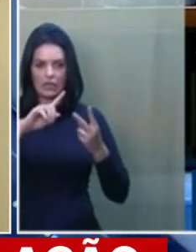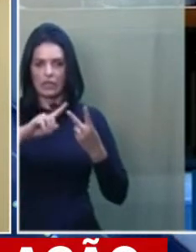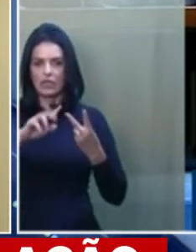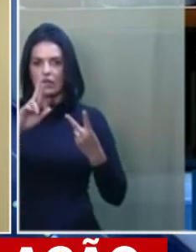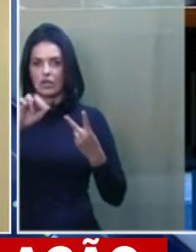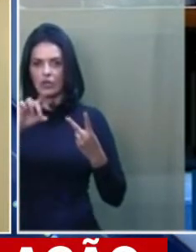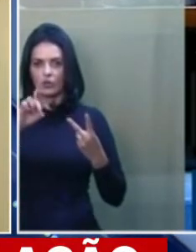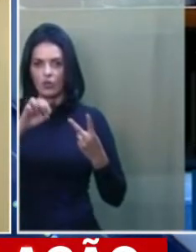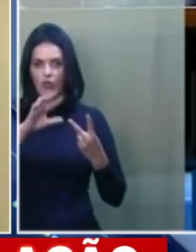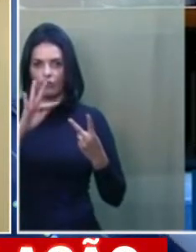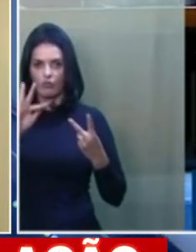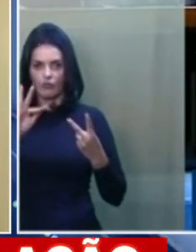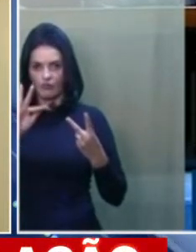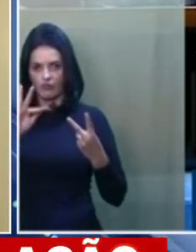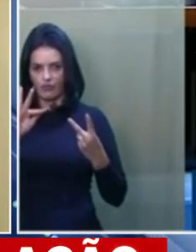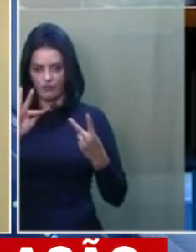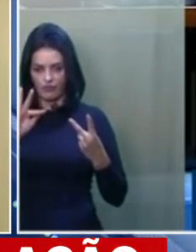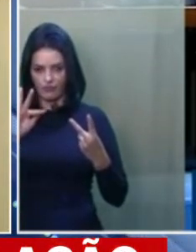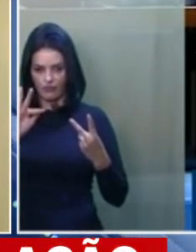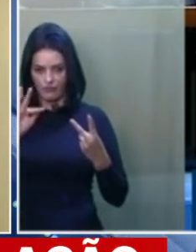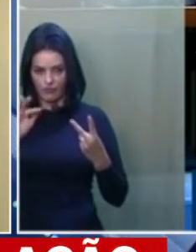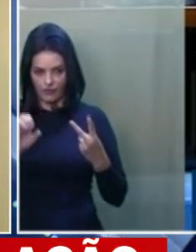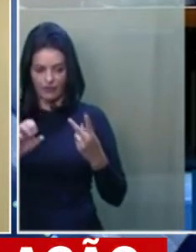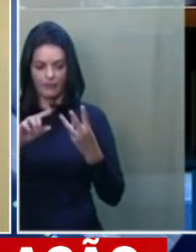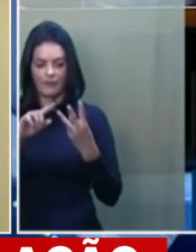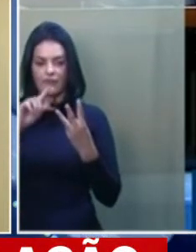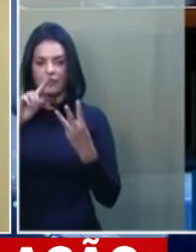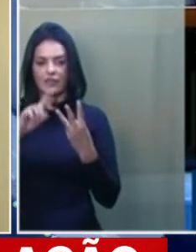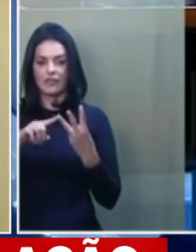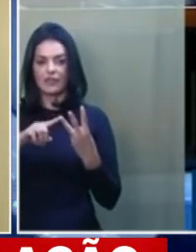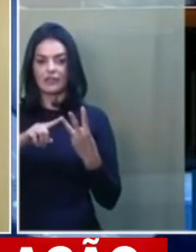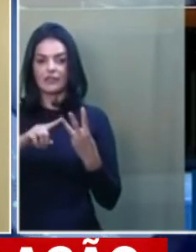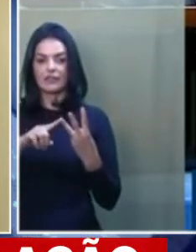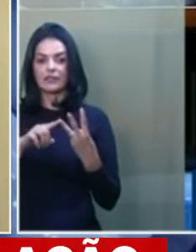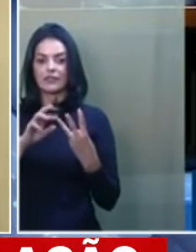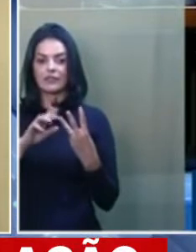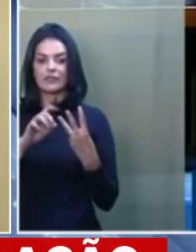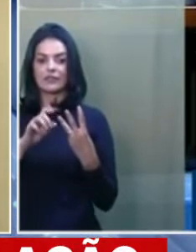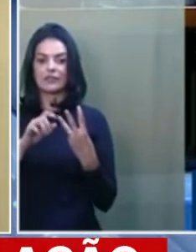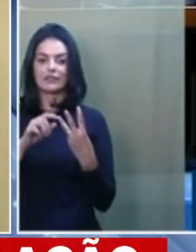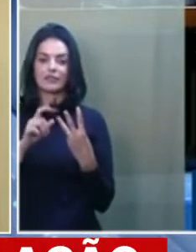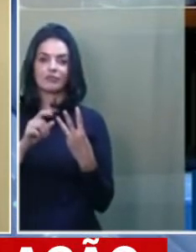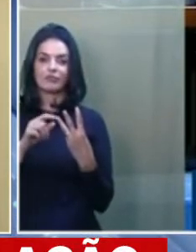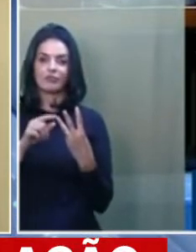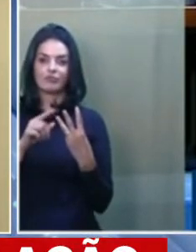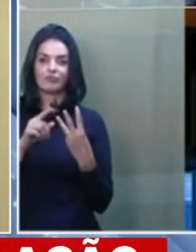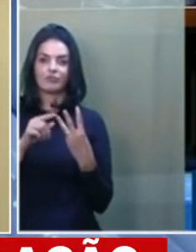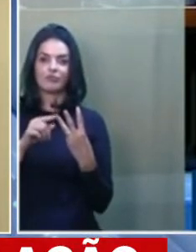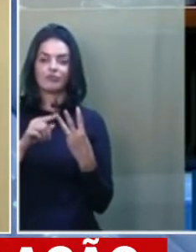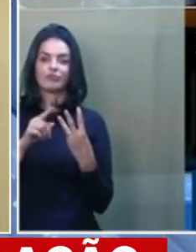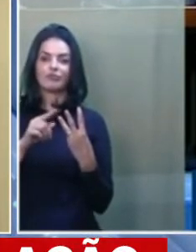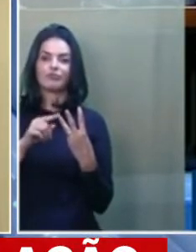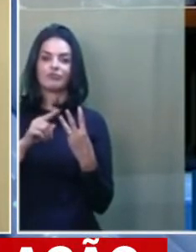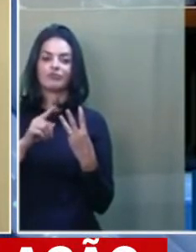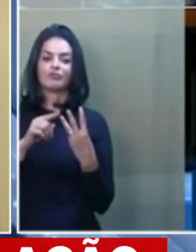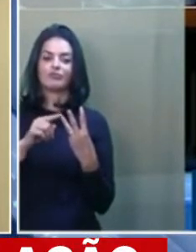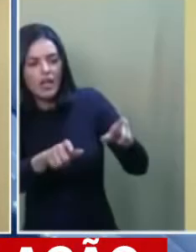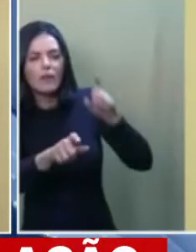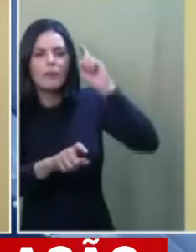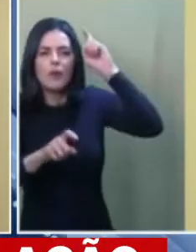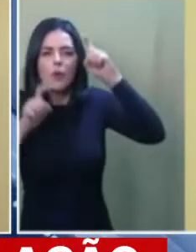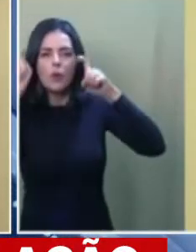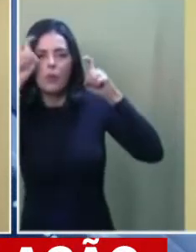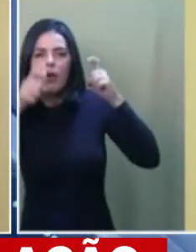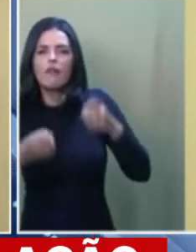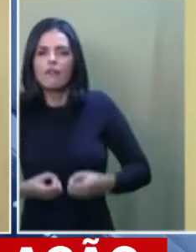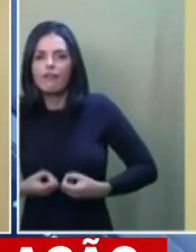esta emergência que está declarada constitucionalmente, ela é restrita, absolutamente restrita, ao que